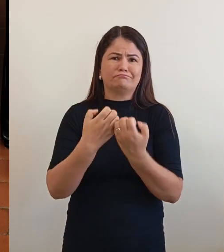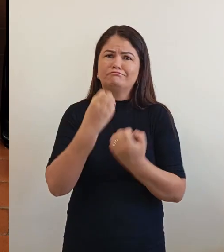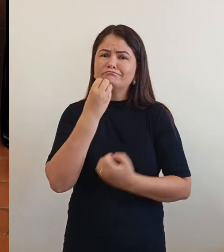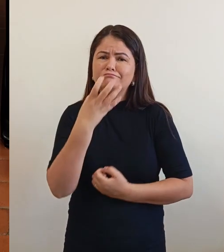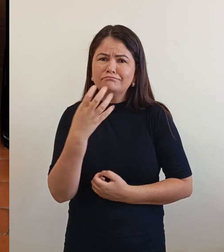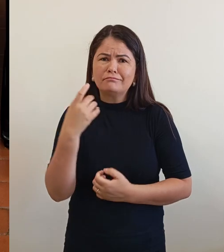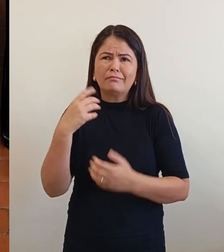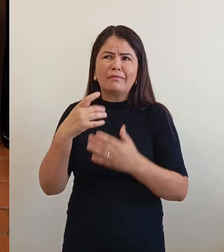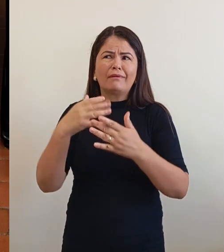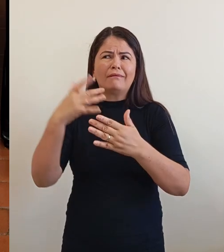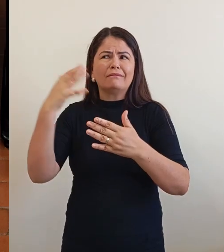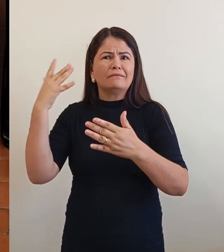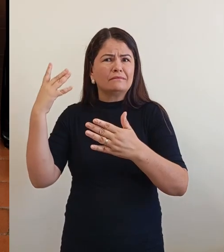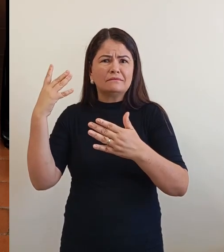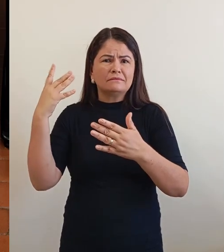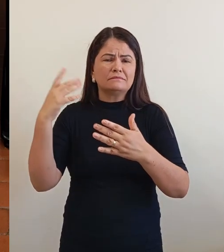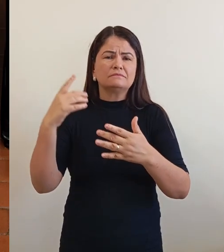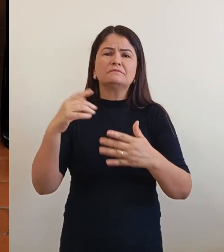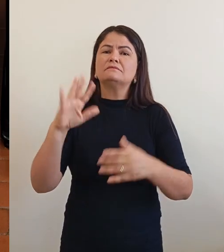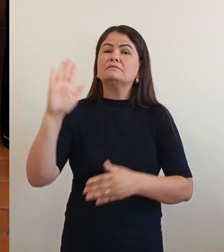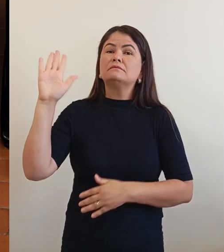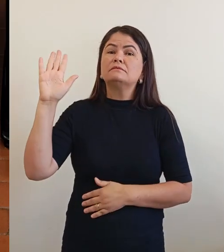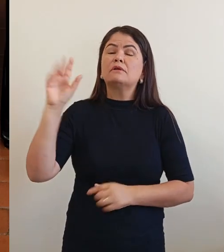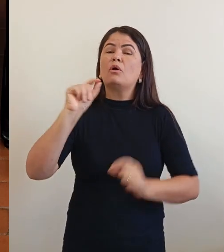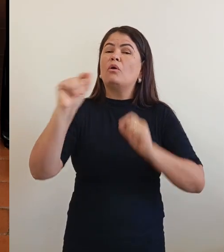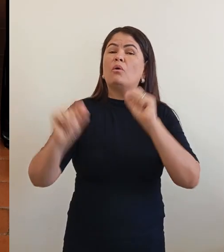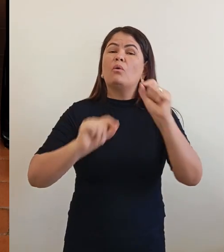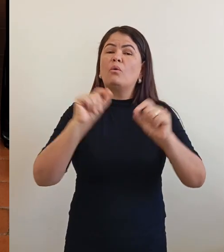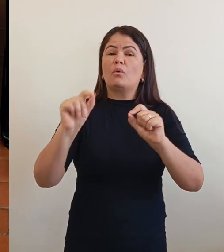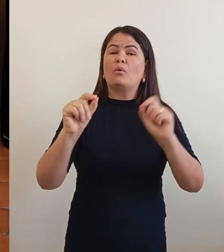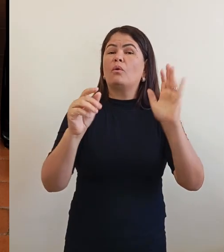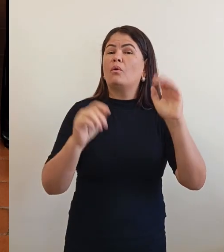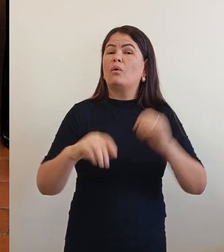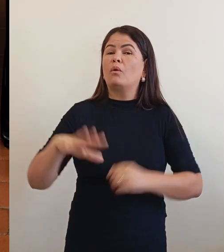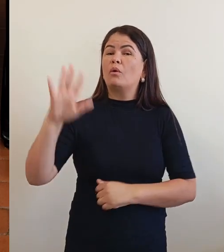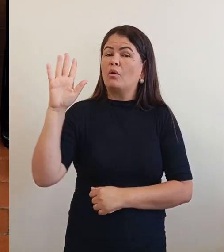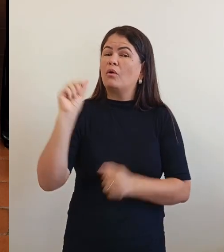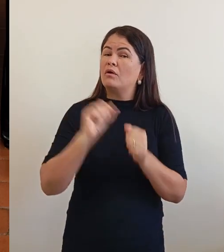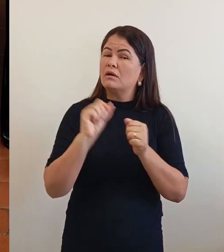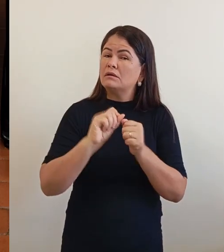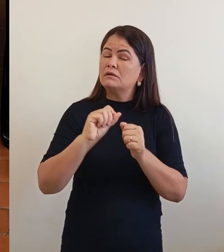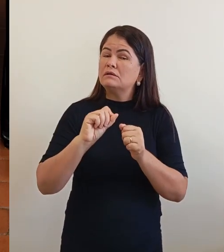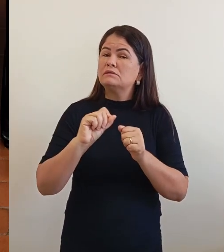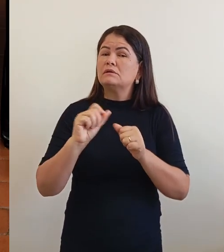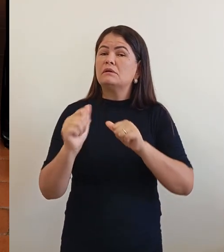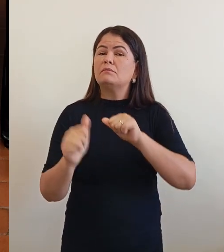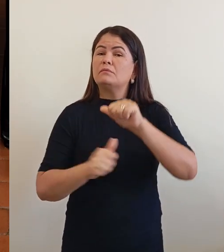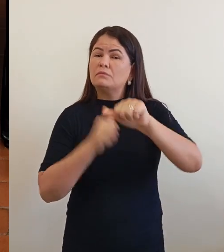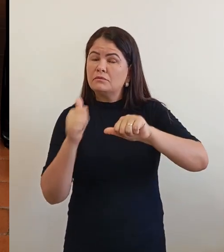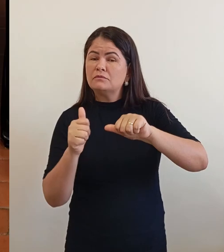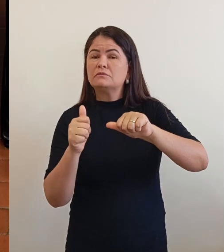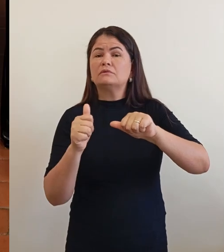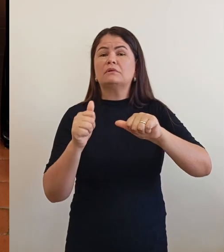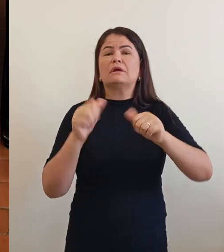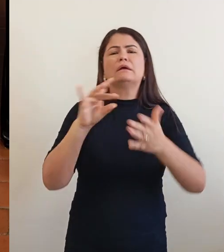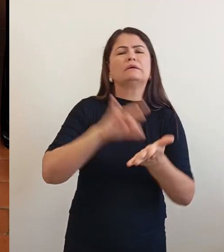bom tempo. Se eleito, o que o candidato fará para mudar essa realidade e de que forma conseguirá recursos para essa mudança?